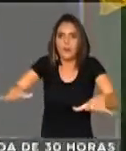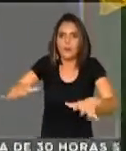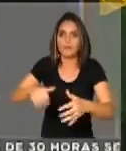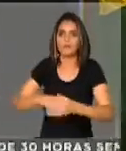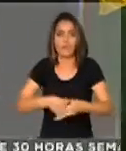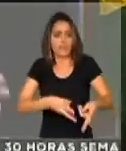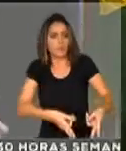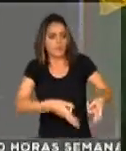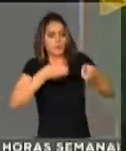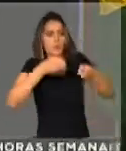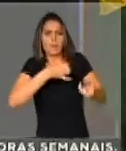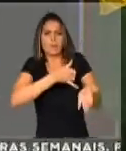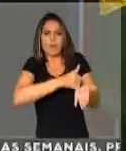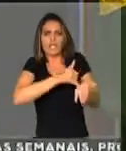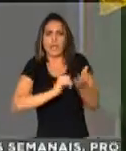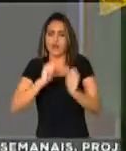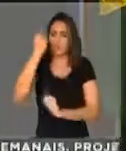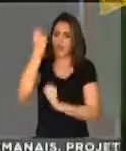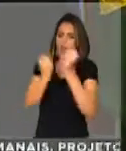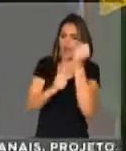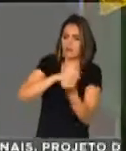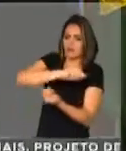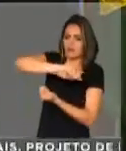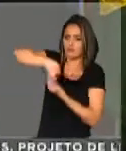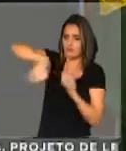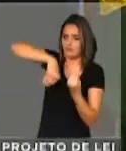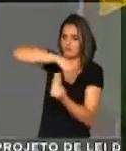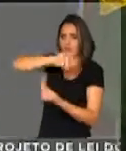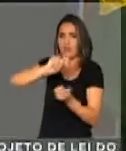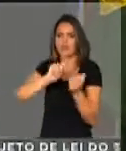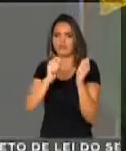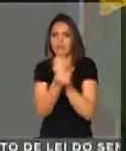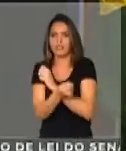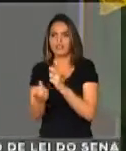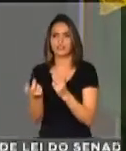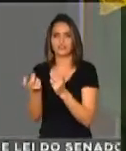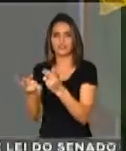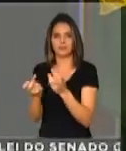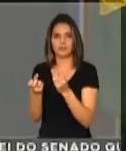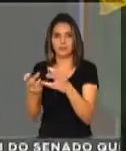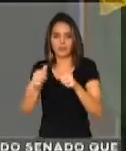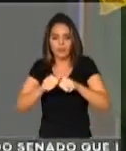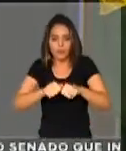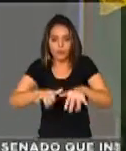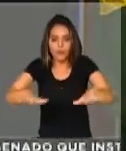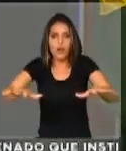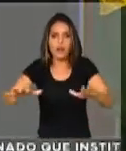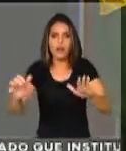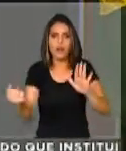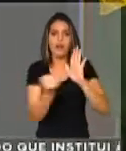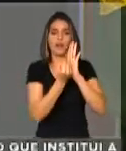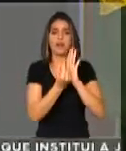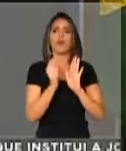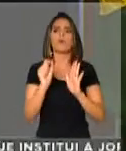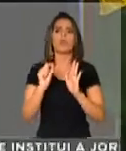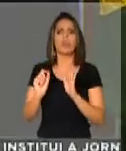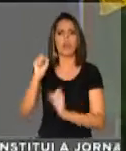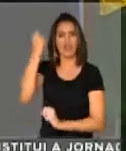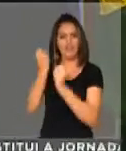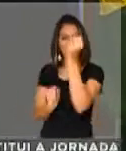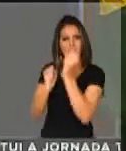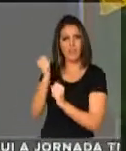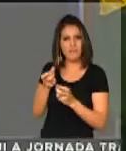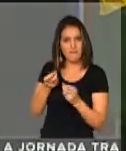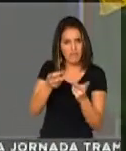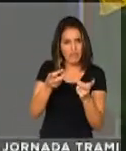extrai-se o petróleo, refina, distribui e tem a bandeira como propaganda. Essa ideia de vender as refinarias, inclusive a refinaria do